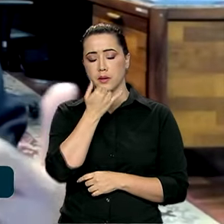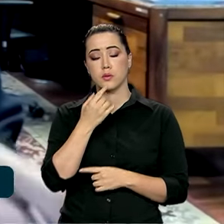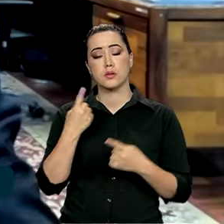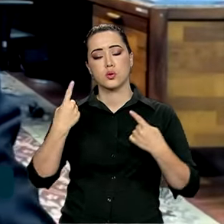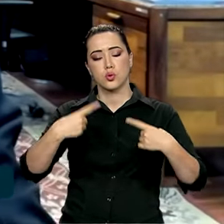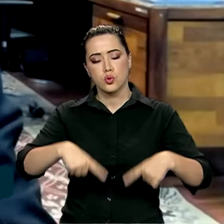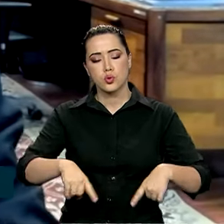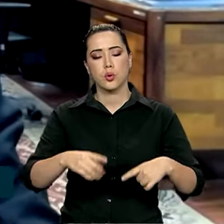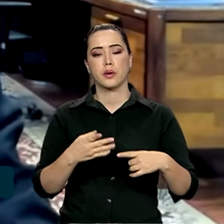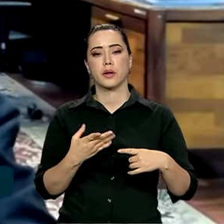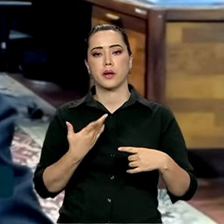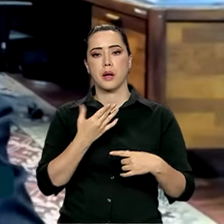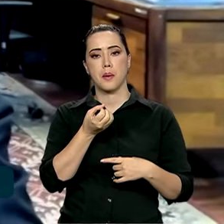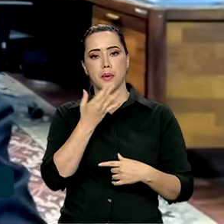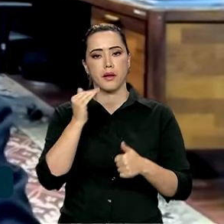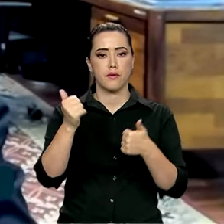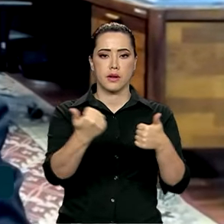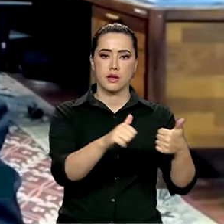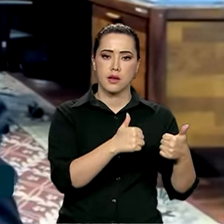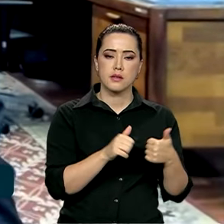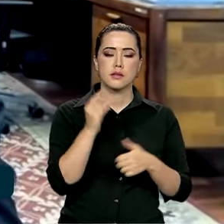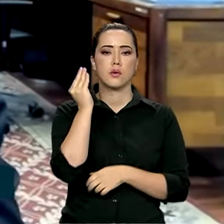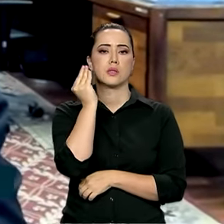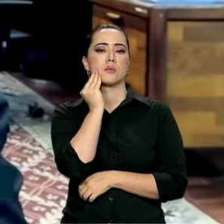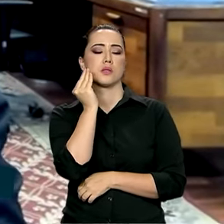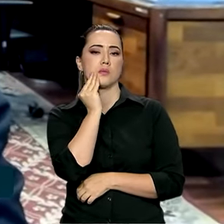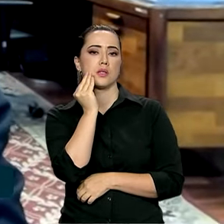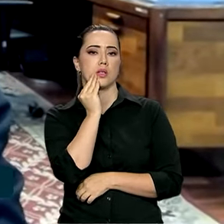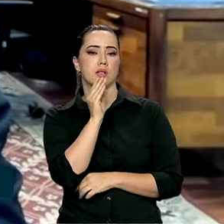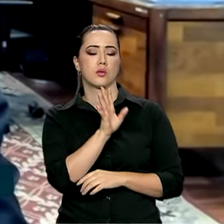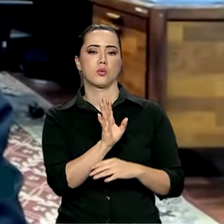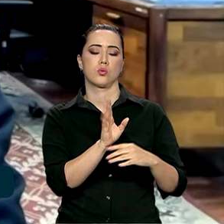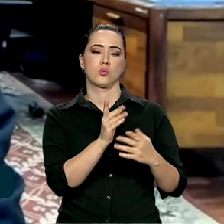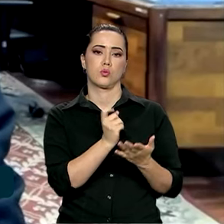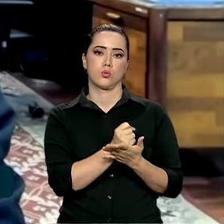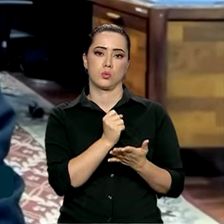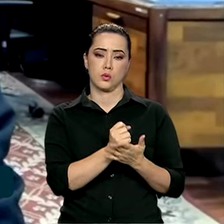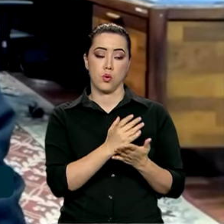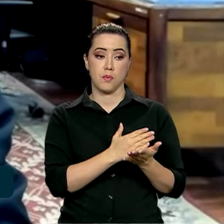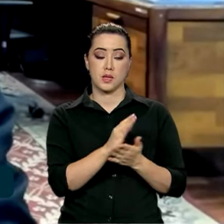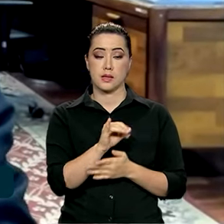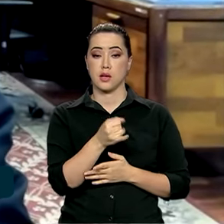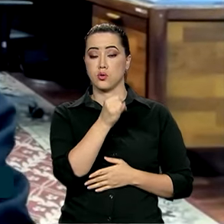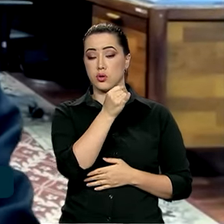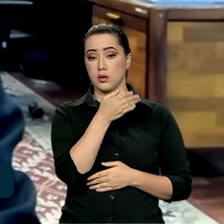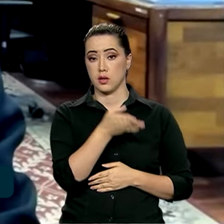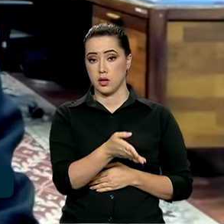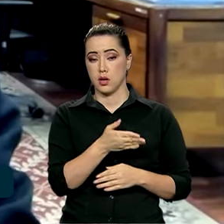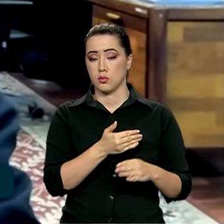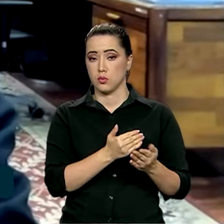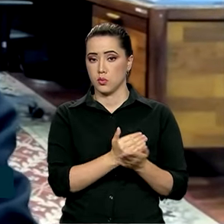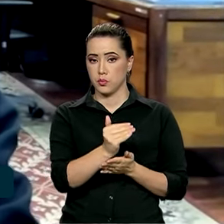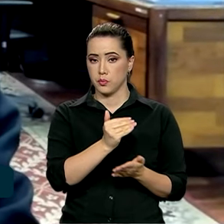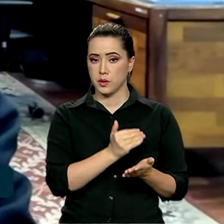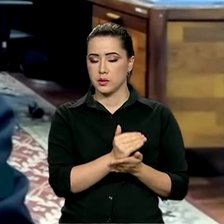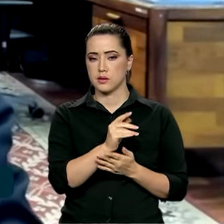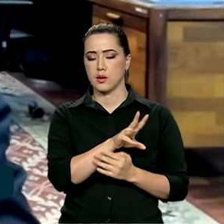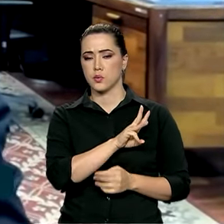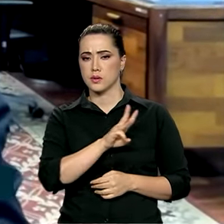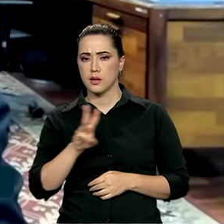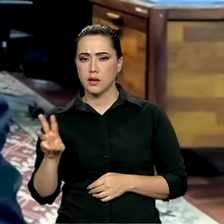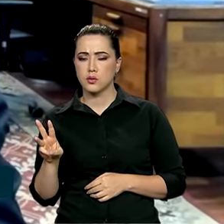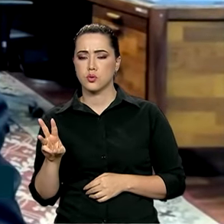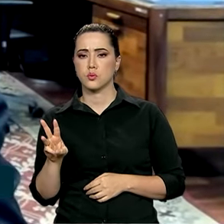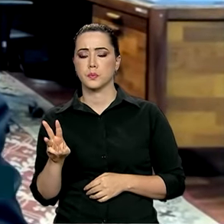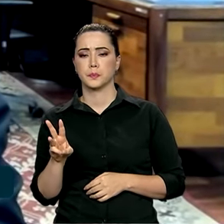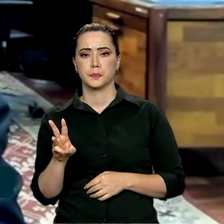de adaptação, dos testes, enfim, para poder, a partir de janeiro, entrar em vigor a plataforma, operar